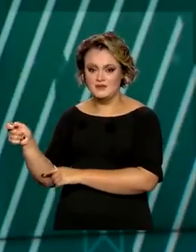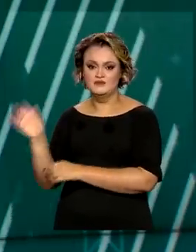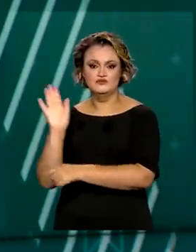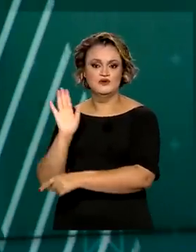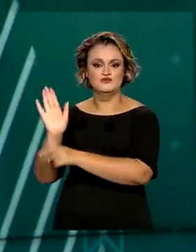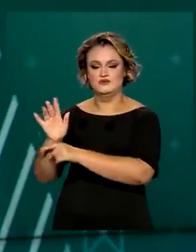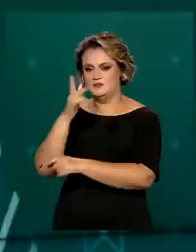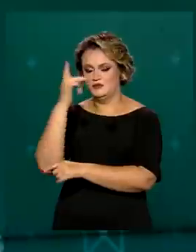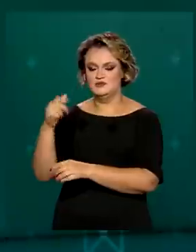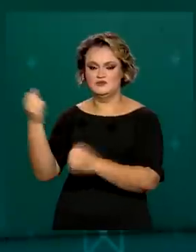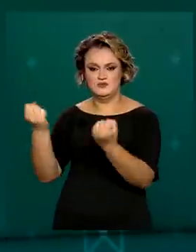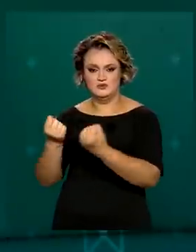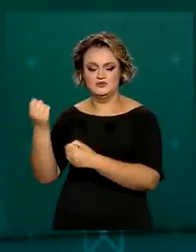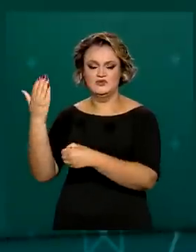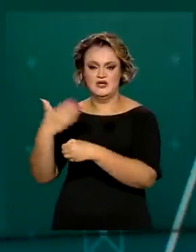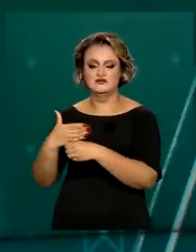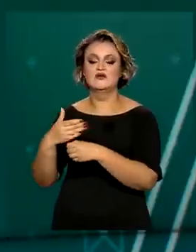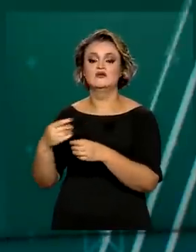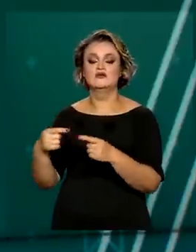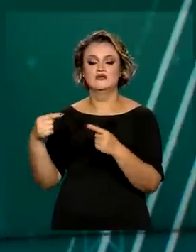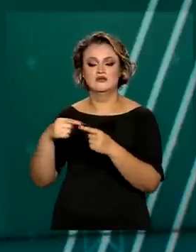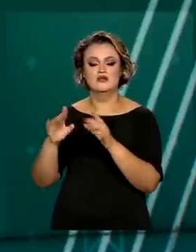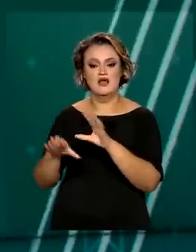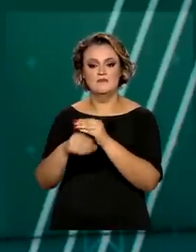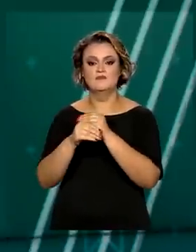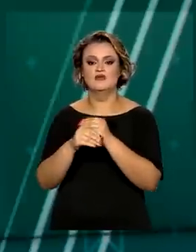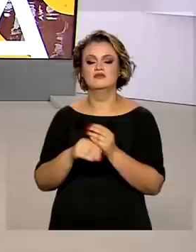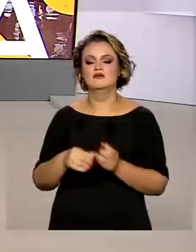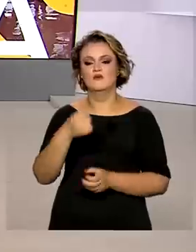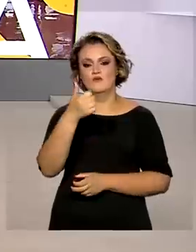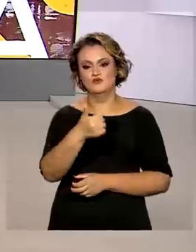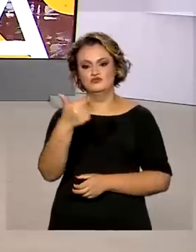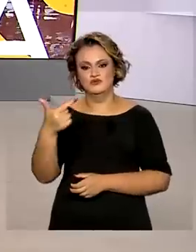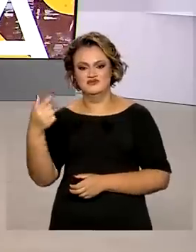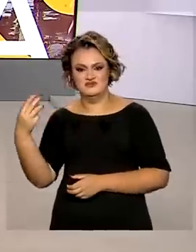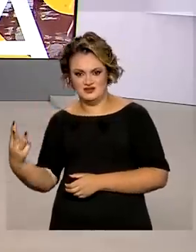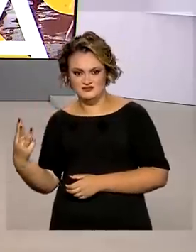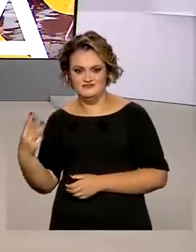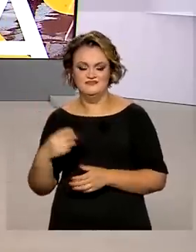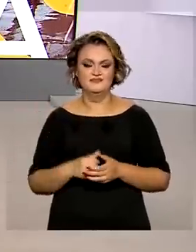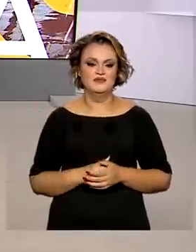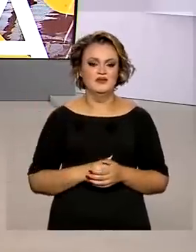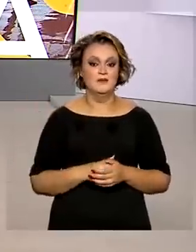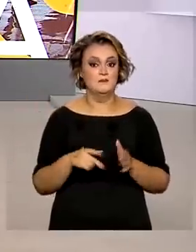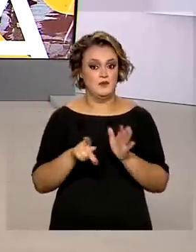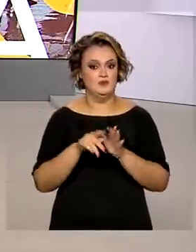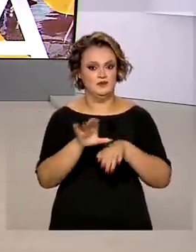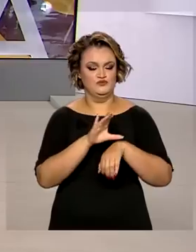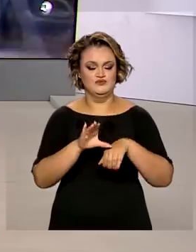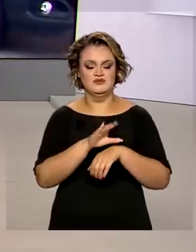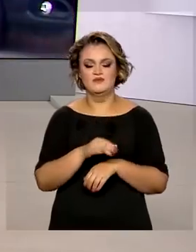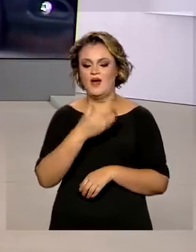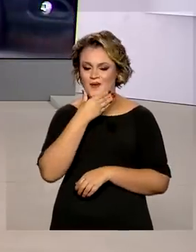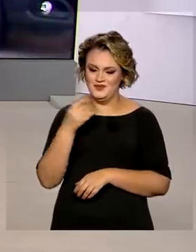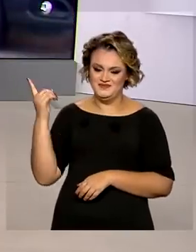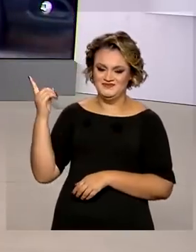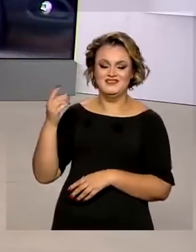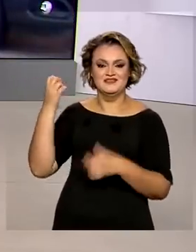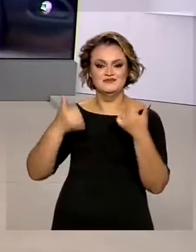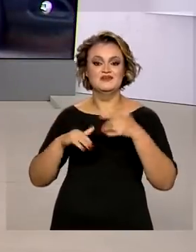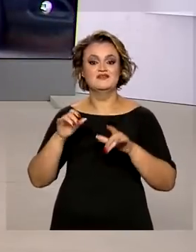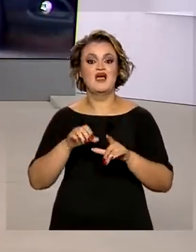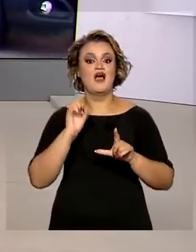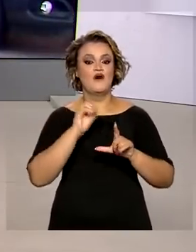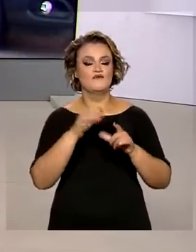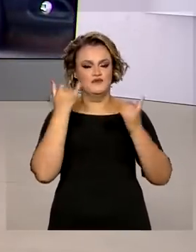motoristas, previsto na Emenda Constitucional 123. Vamos conversar ao vivo com o repórter Glauco de Queiroz. Ele traz ao